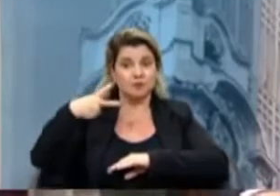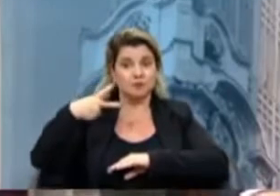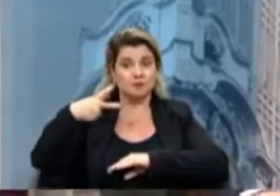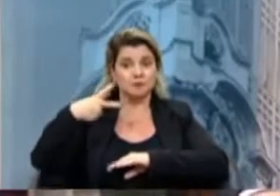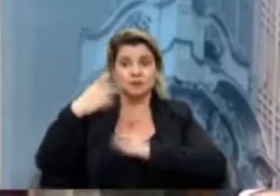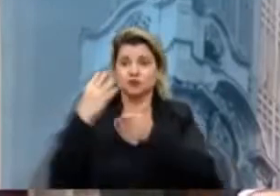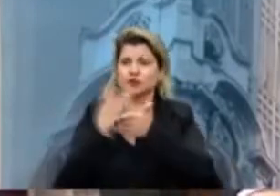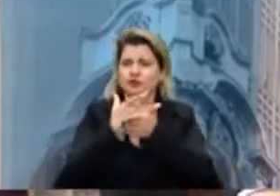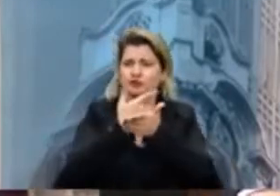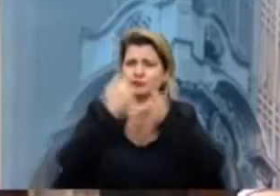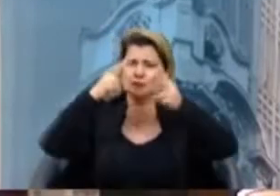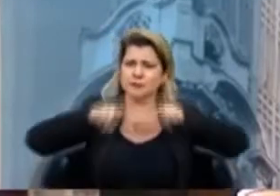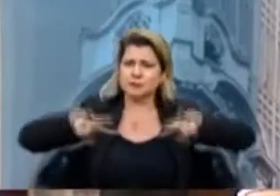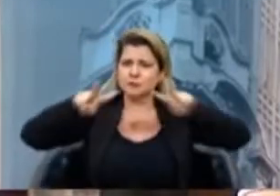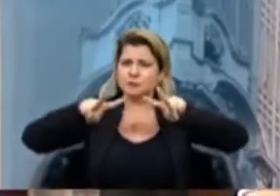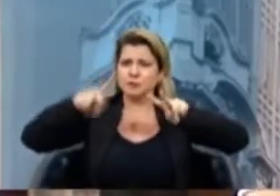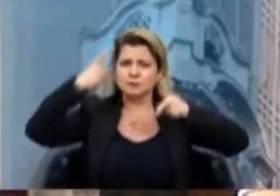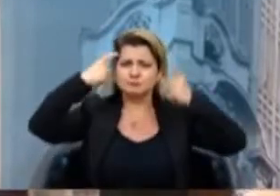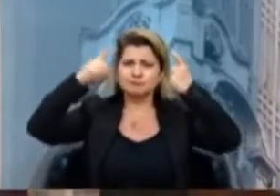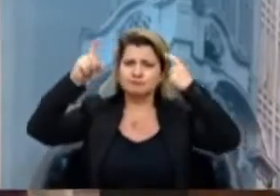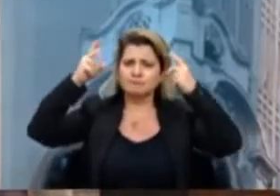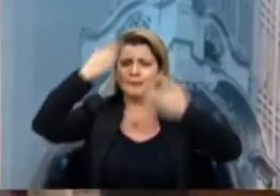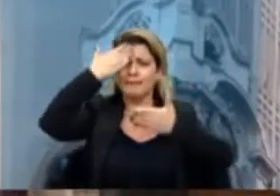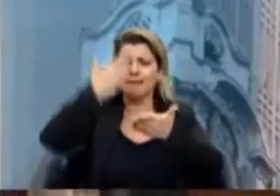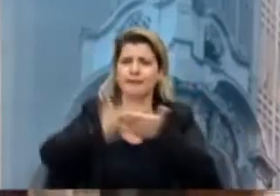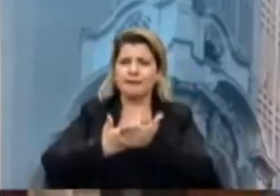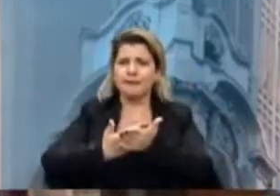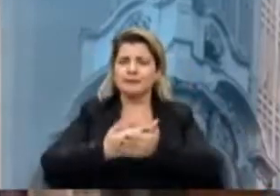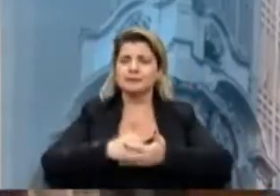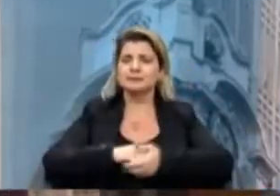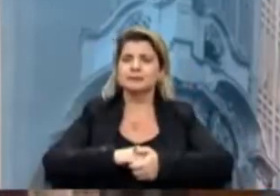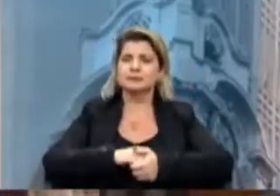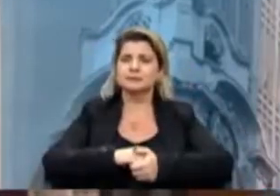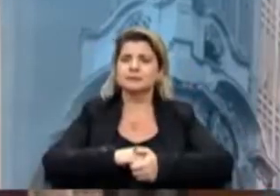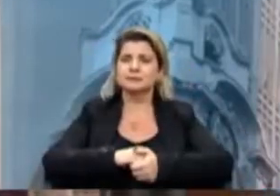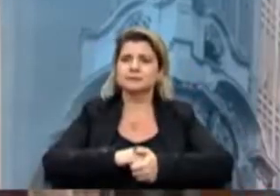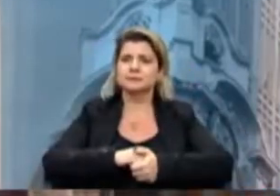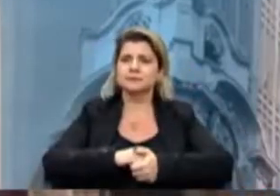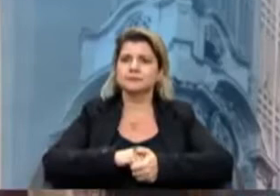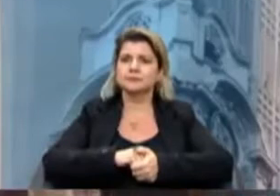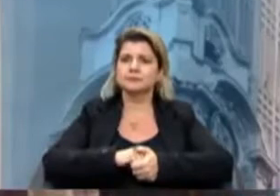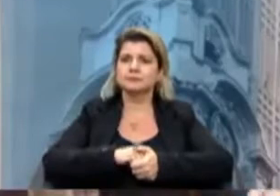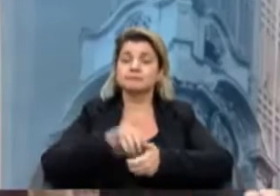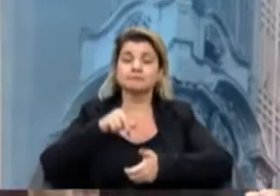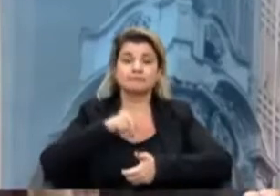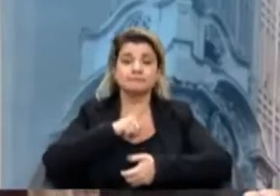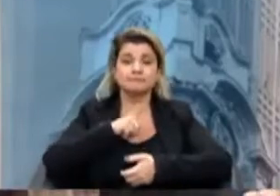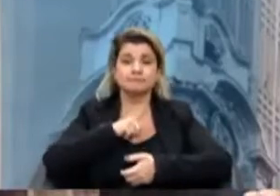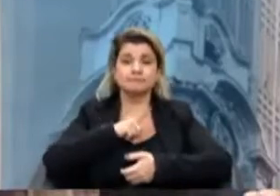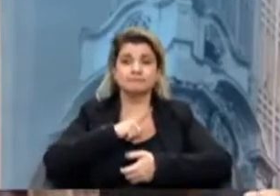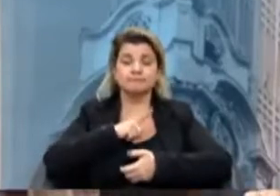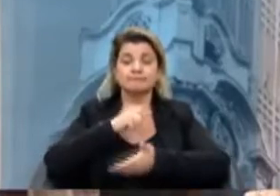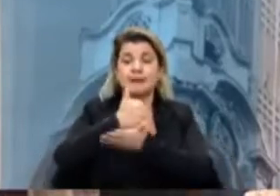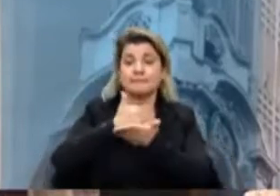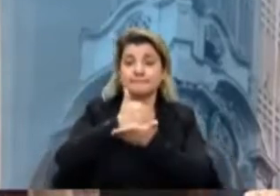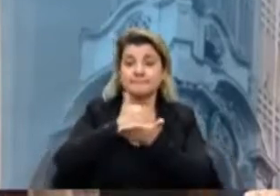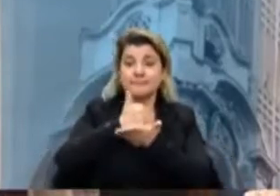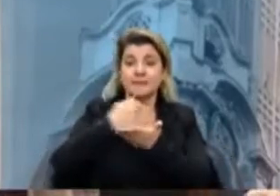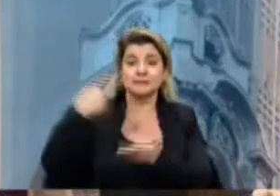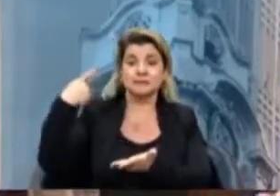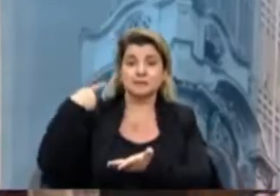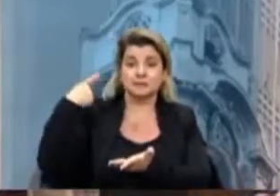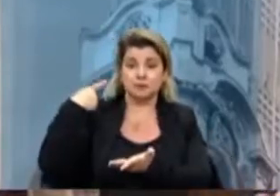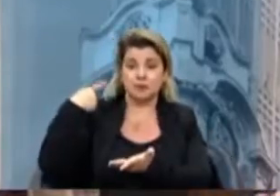mais diversas visões, ideologias, crenças, vereador, conselheiro Marcelo, que têm as suas bases eleitorais,